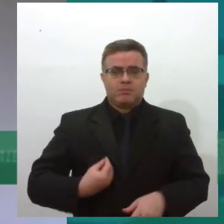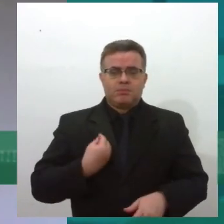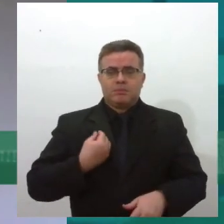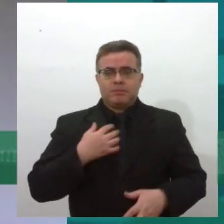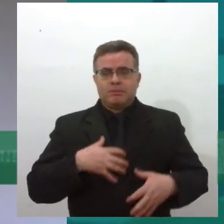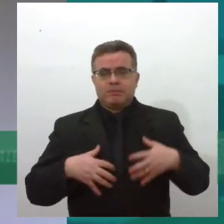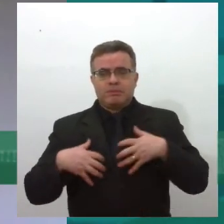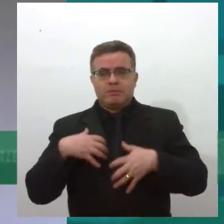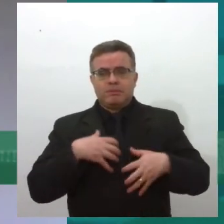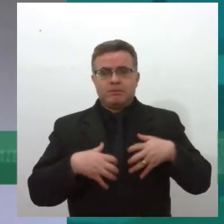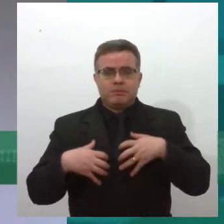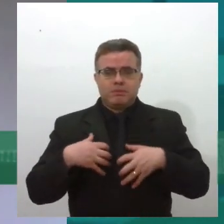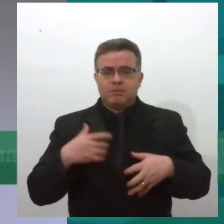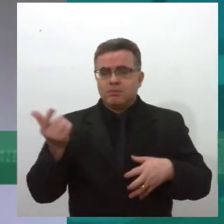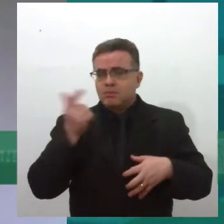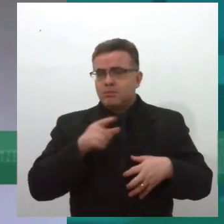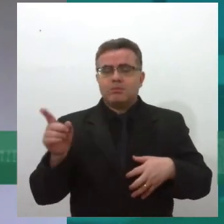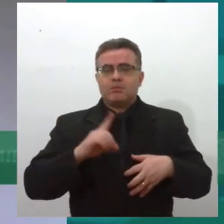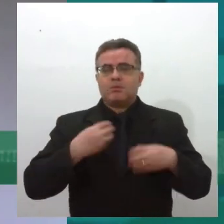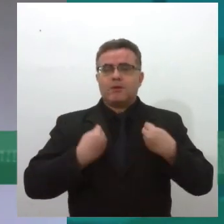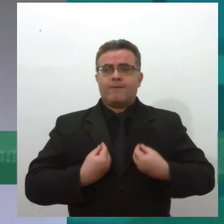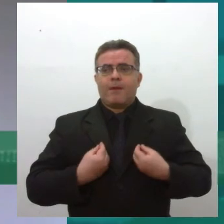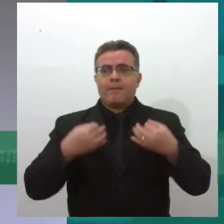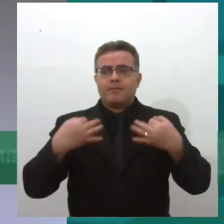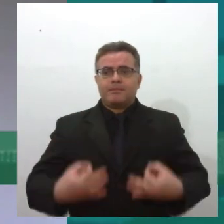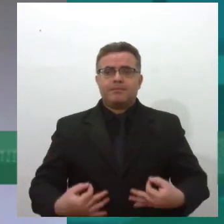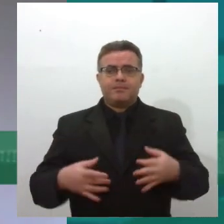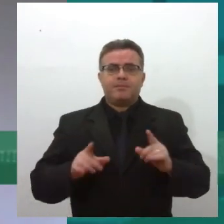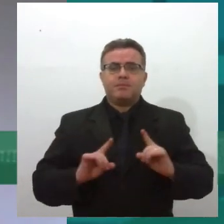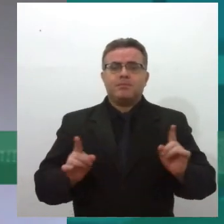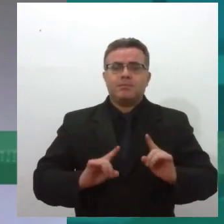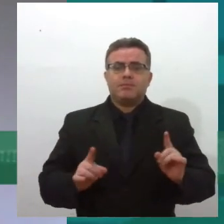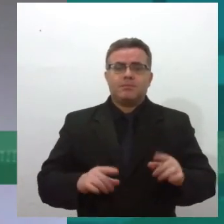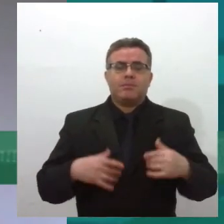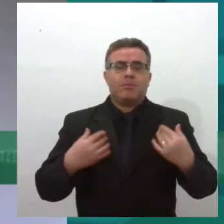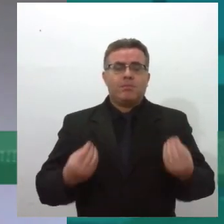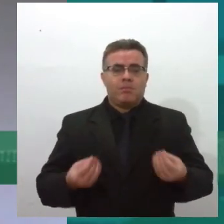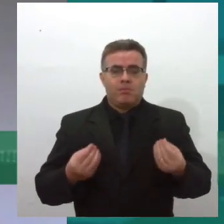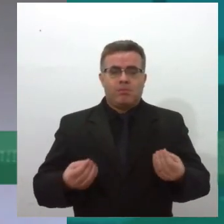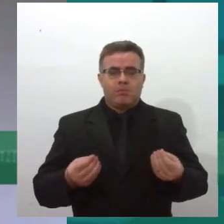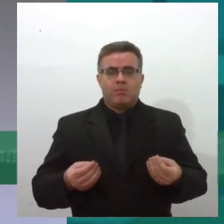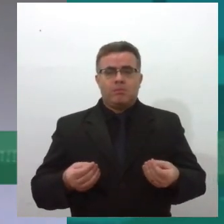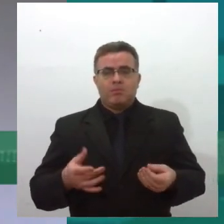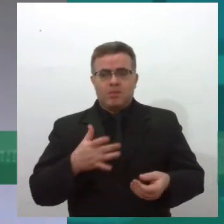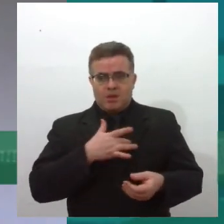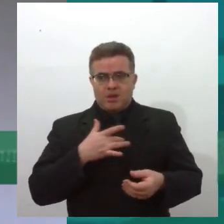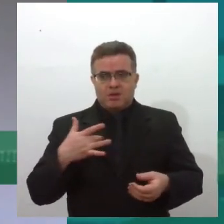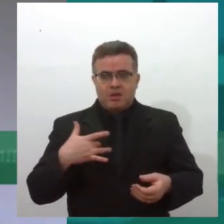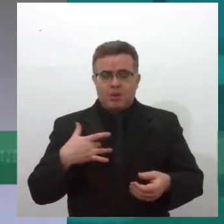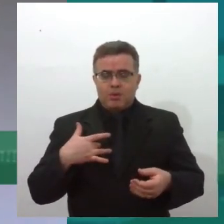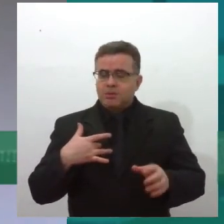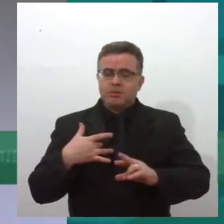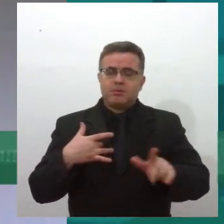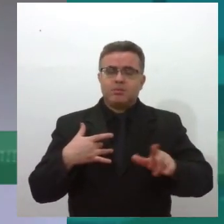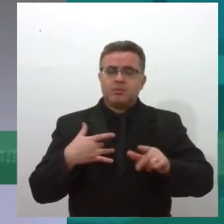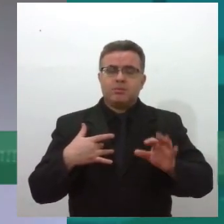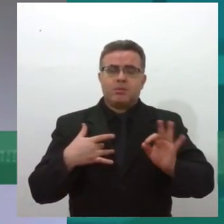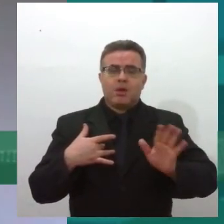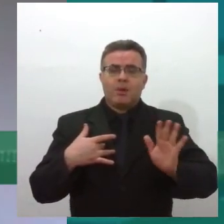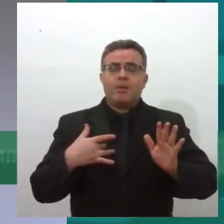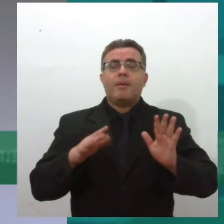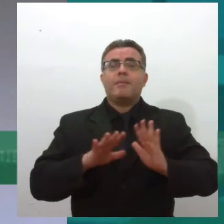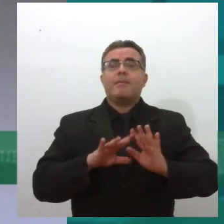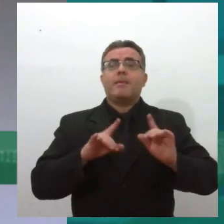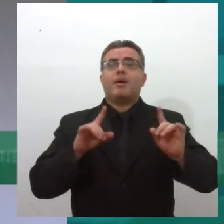amargurada, porque ela não está conseguindo viver plenamente, novamente, e aí, não por conta da condição de saúde, que ela, né, ela tinha antes, mas